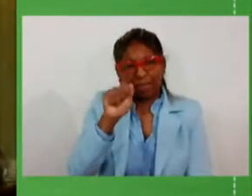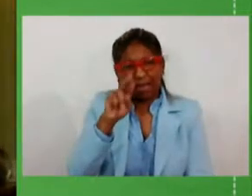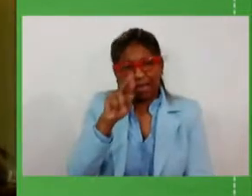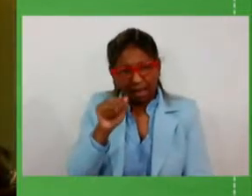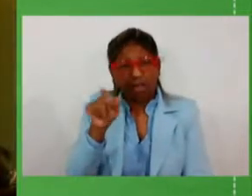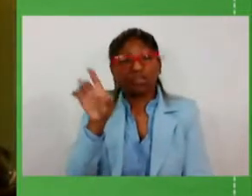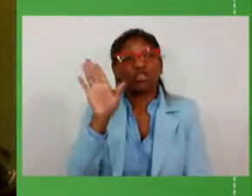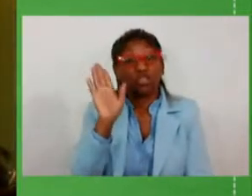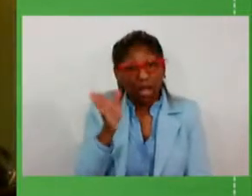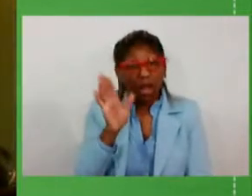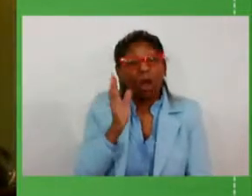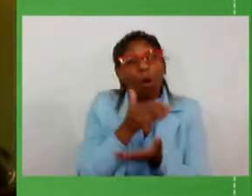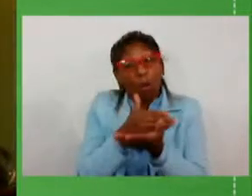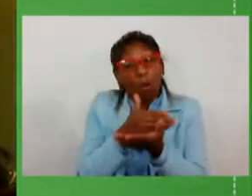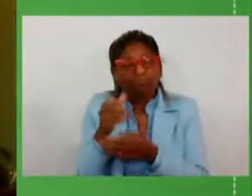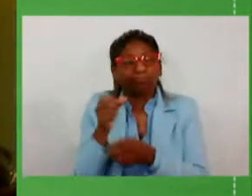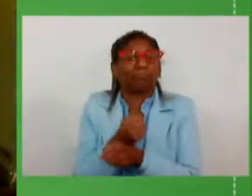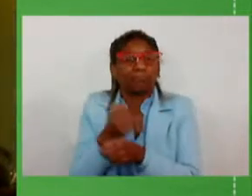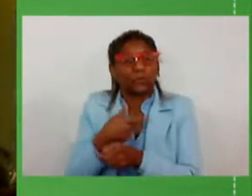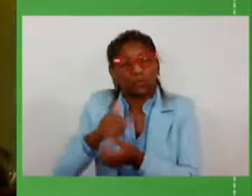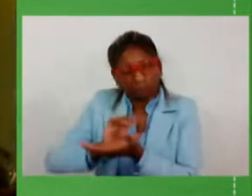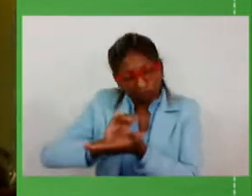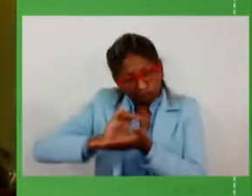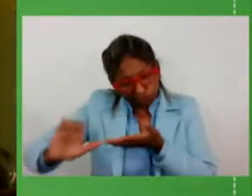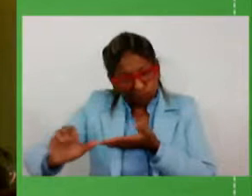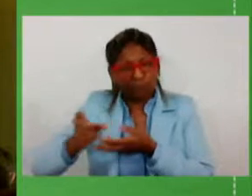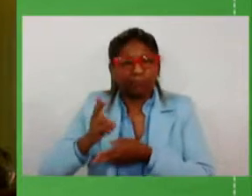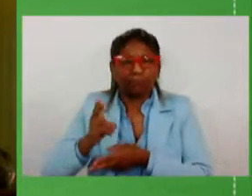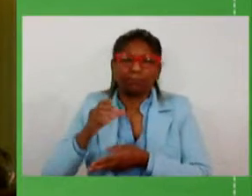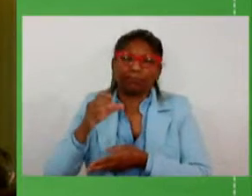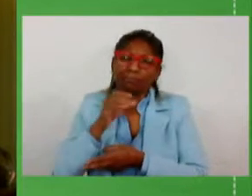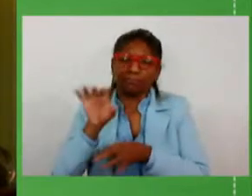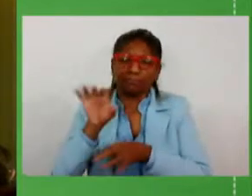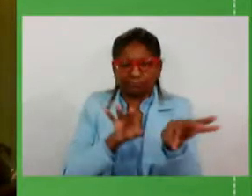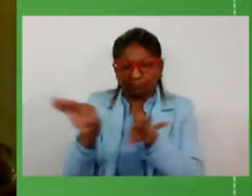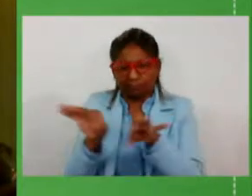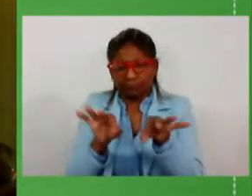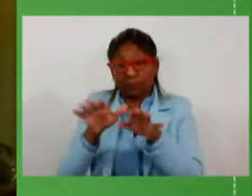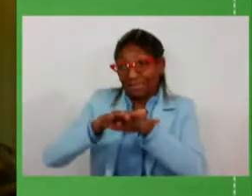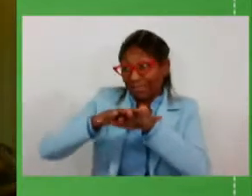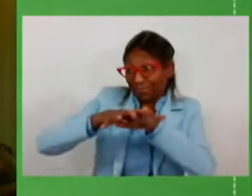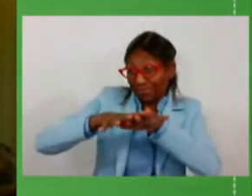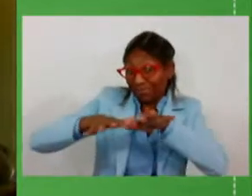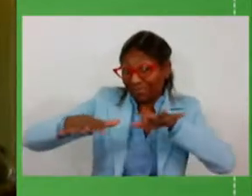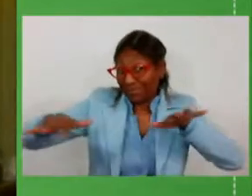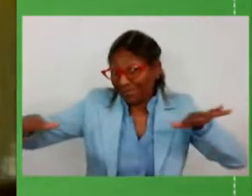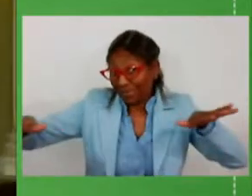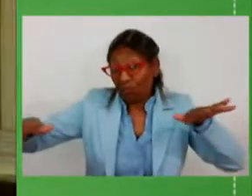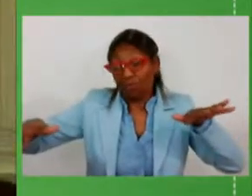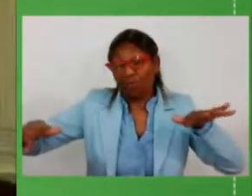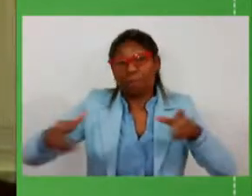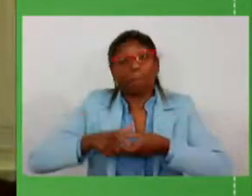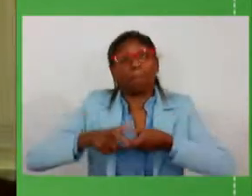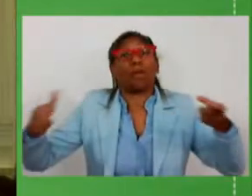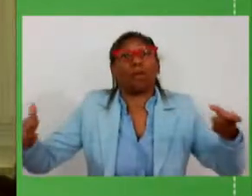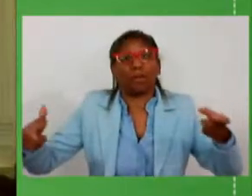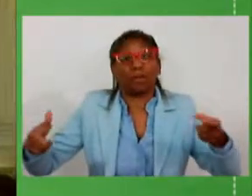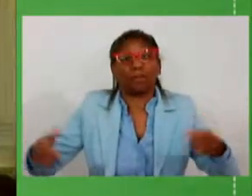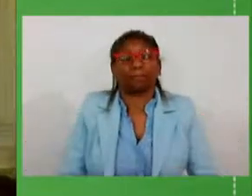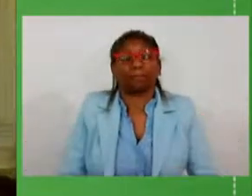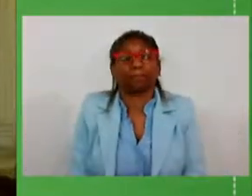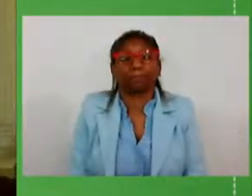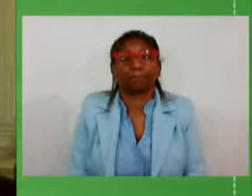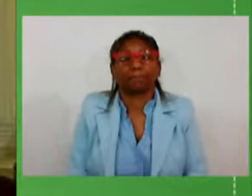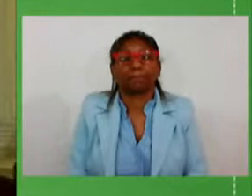os recursos aqui para que ela possa ser executada com mais celeridade numa extensão maior além disso